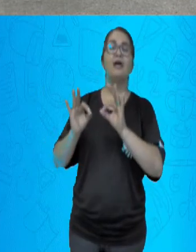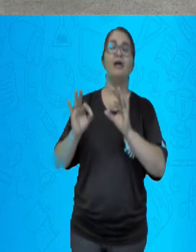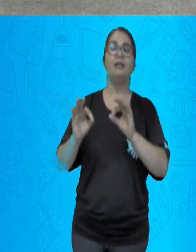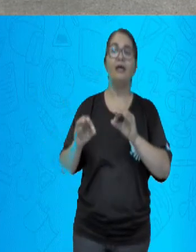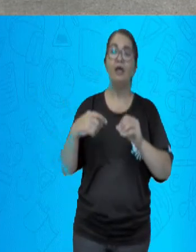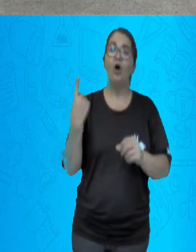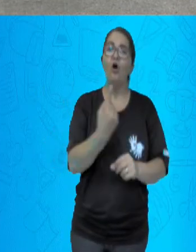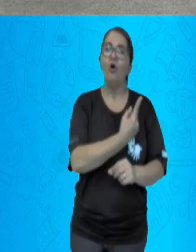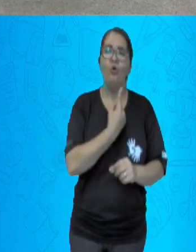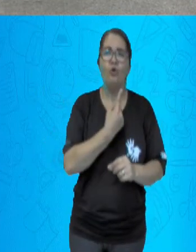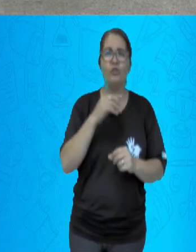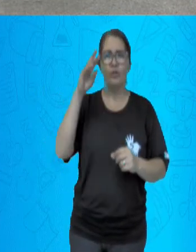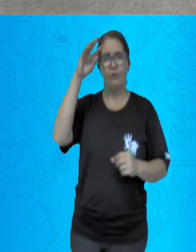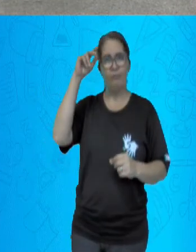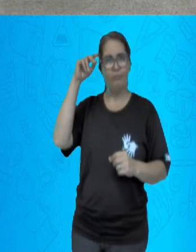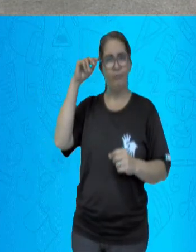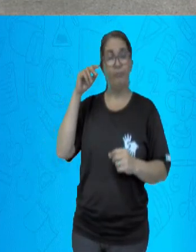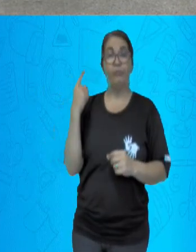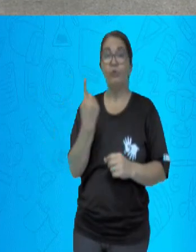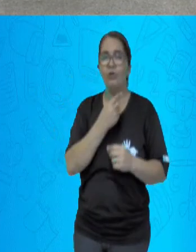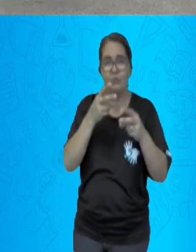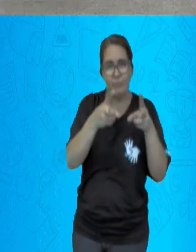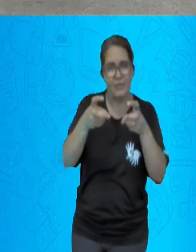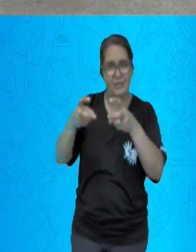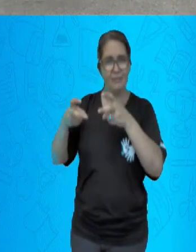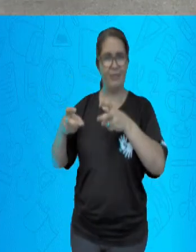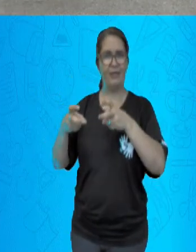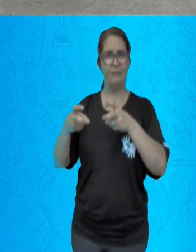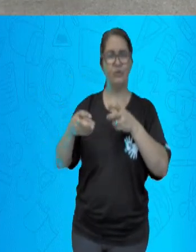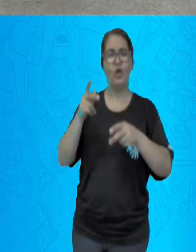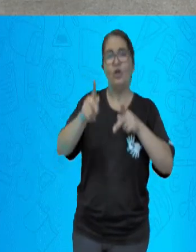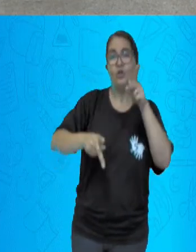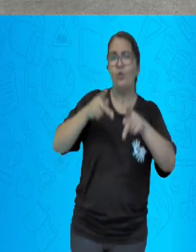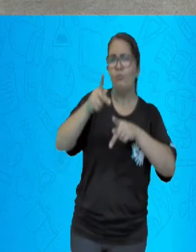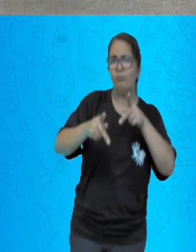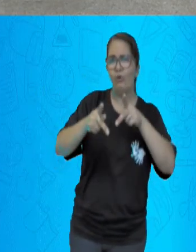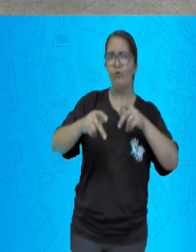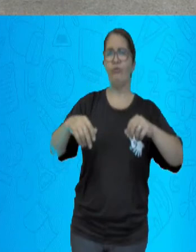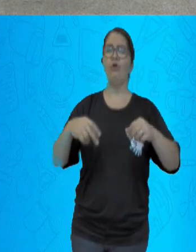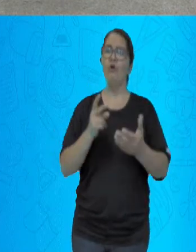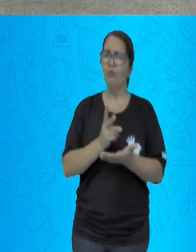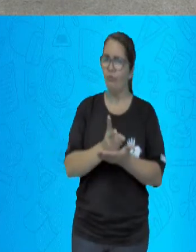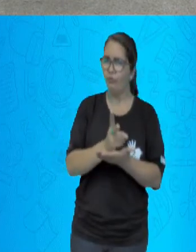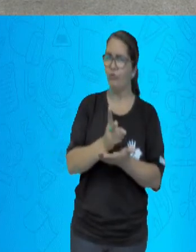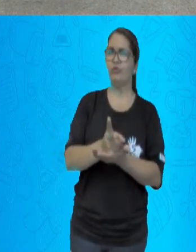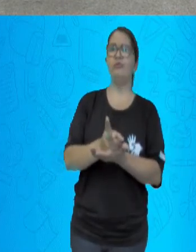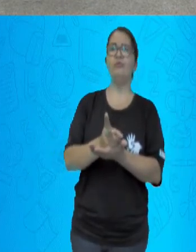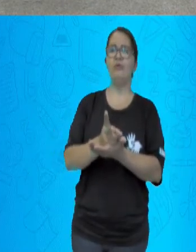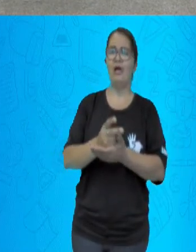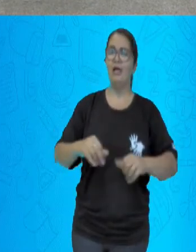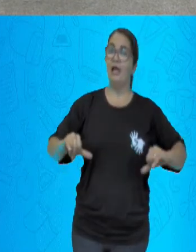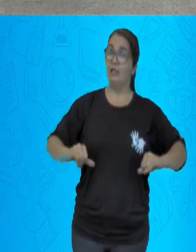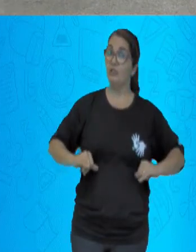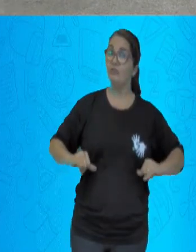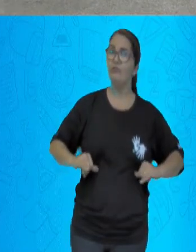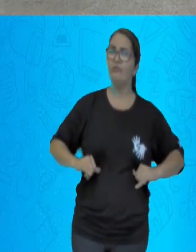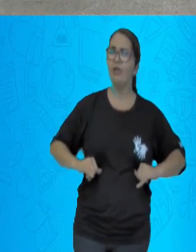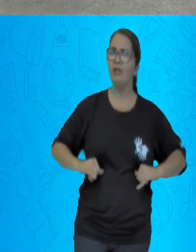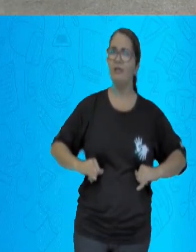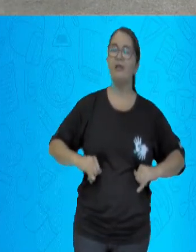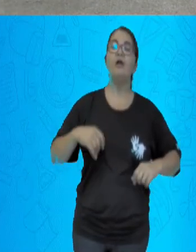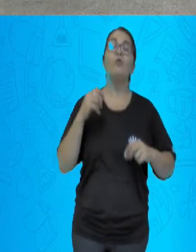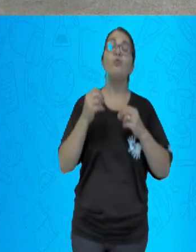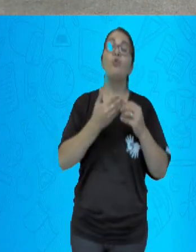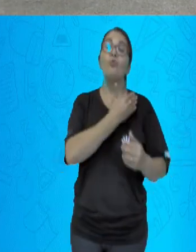vítima do seu alheamento das decisões políticas, uma modernização autoritária que